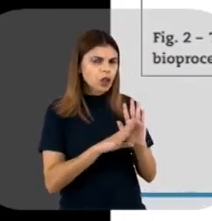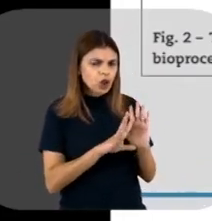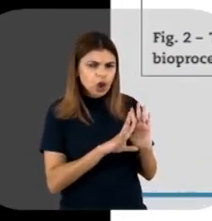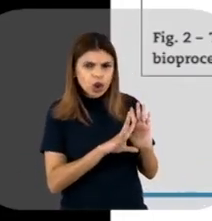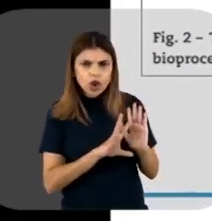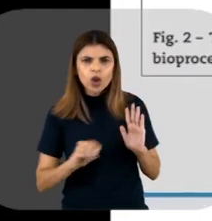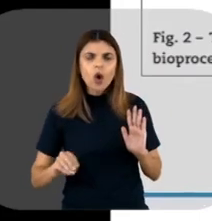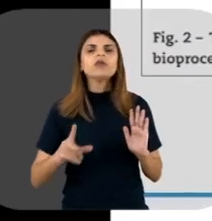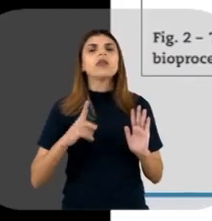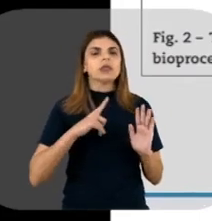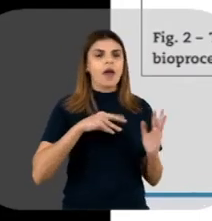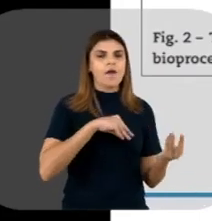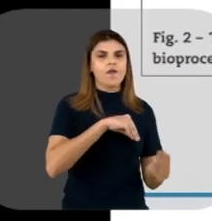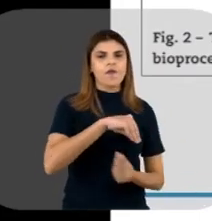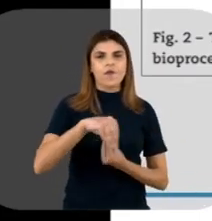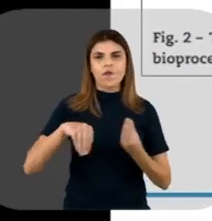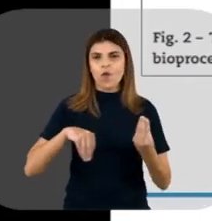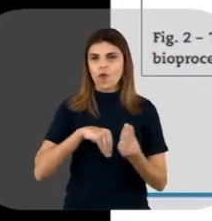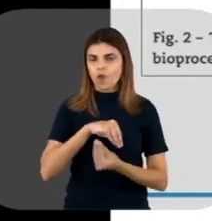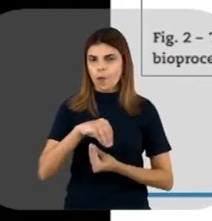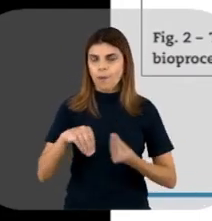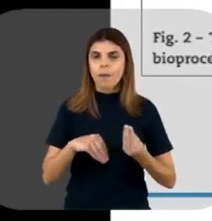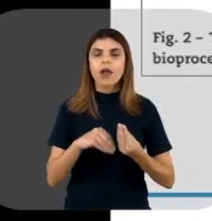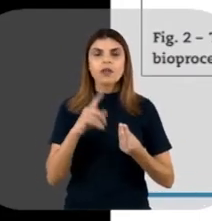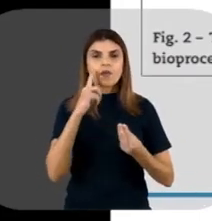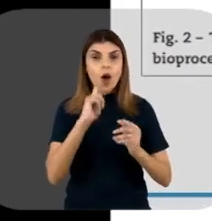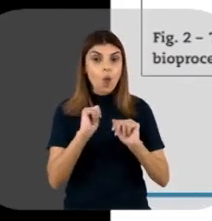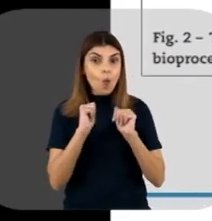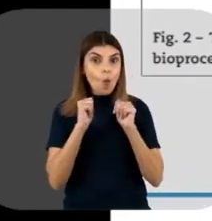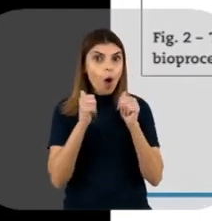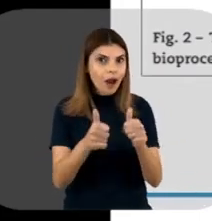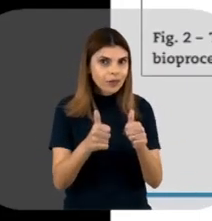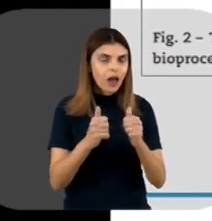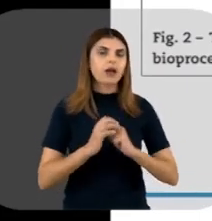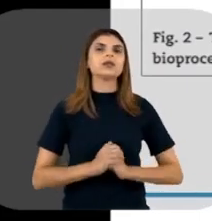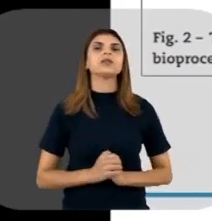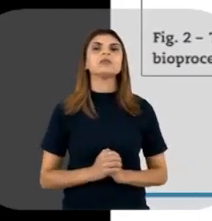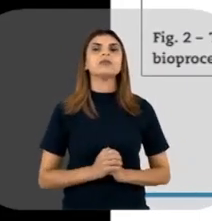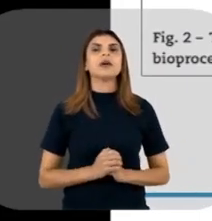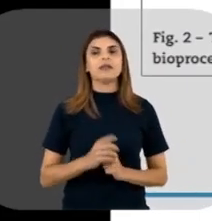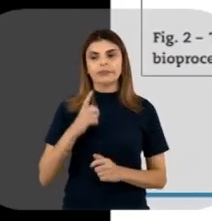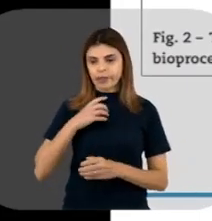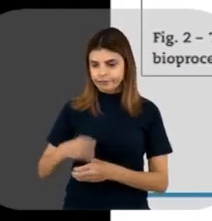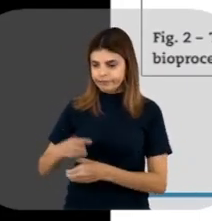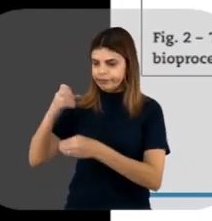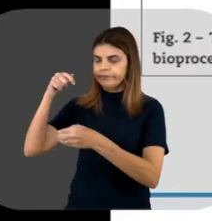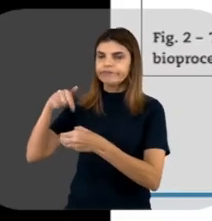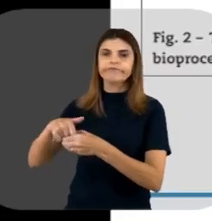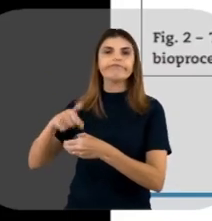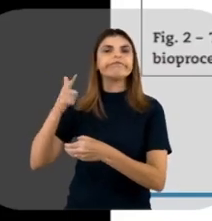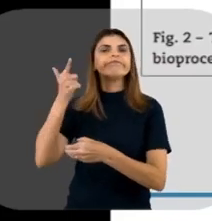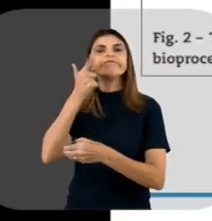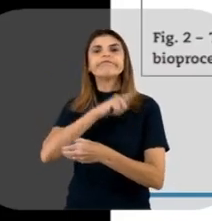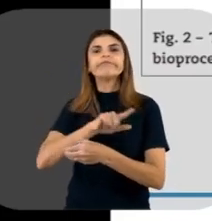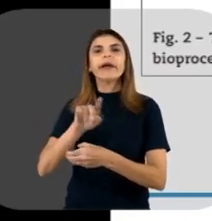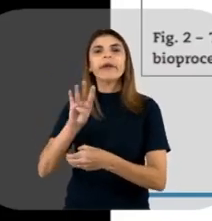aqui, elas envolvem controle de qualidade, tá? Para, no final das contas, você ter o seu